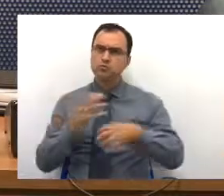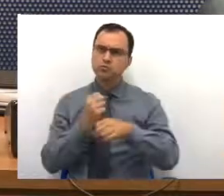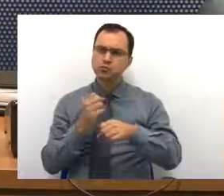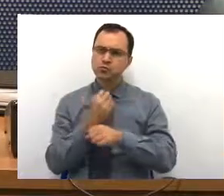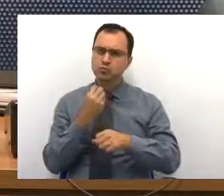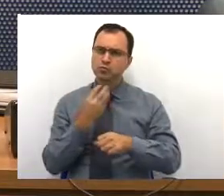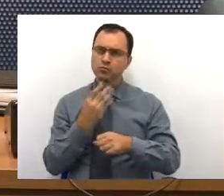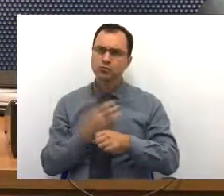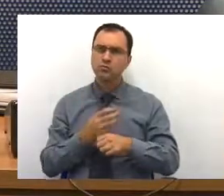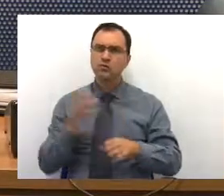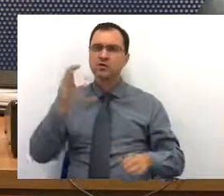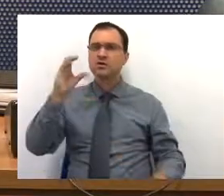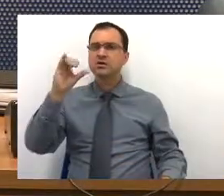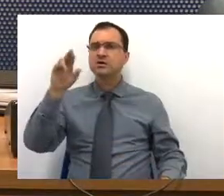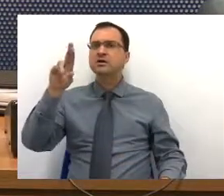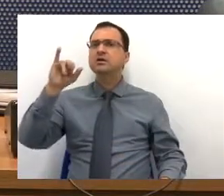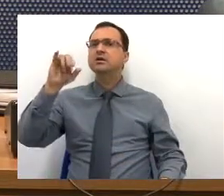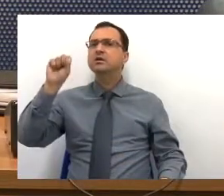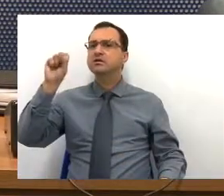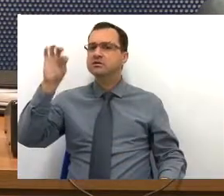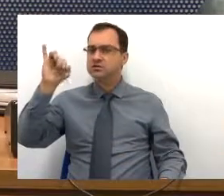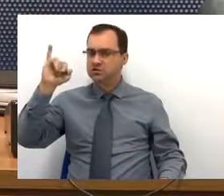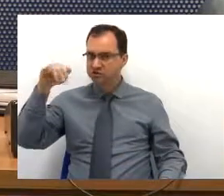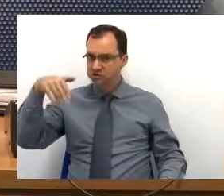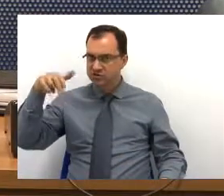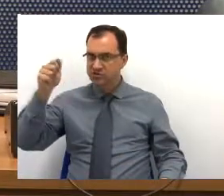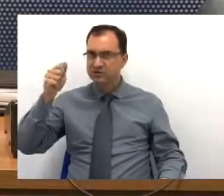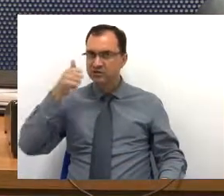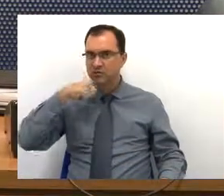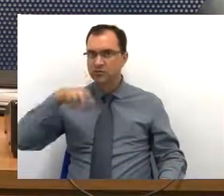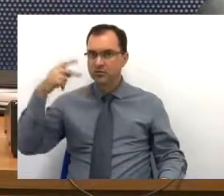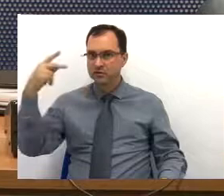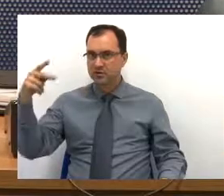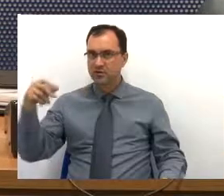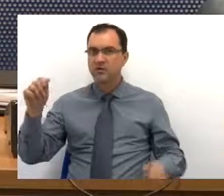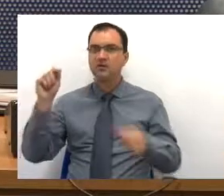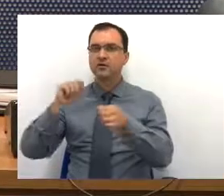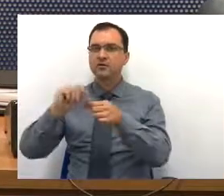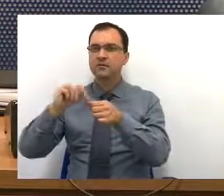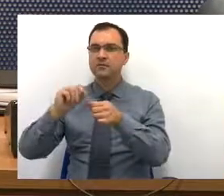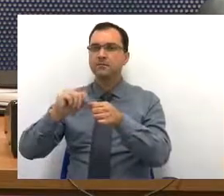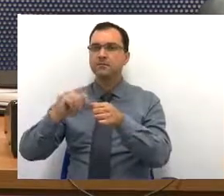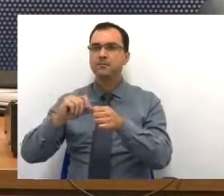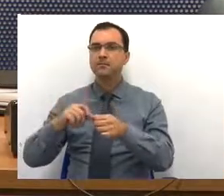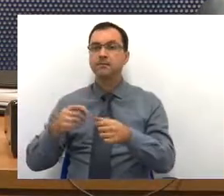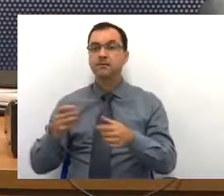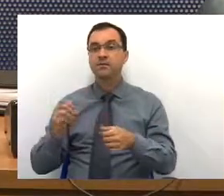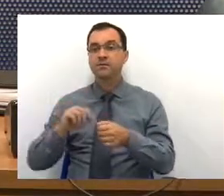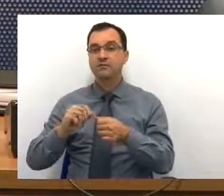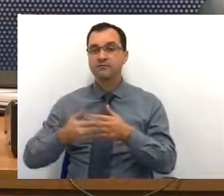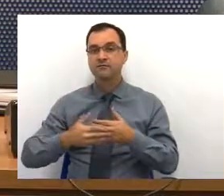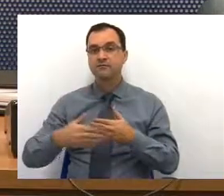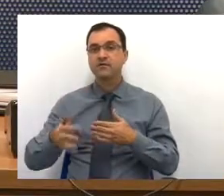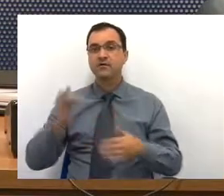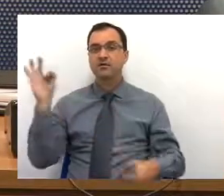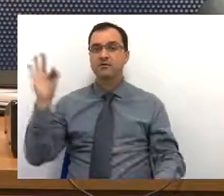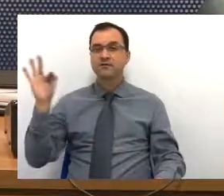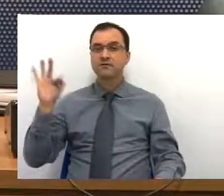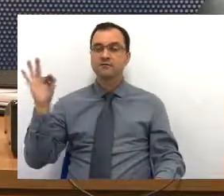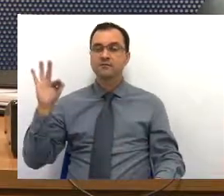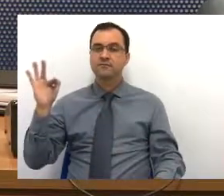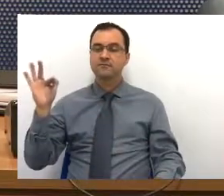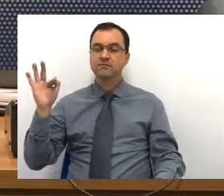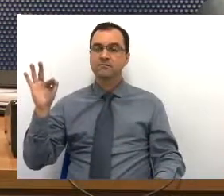inclusive a Cristina, não é isso, Cristina? Que fez ou está fazendo faculdade